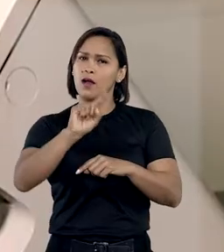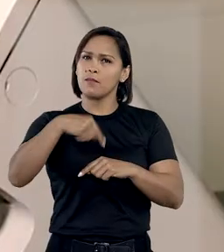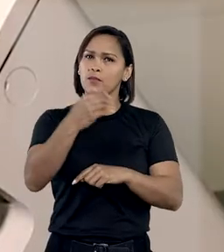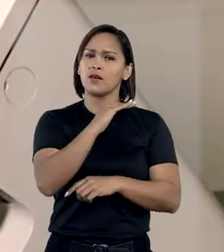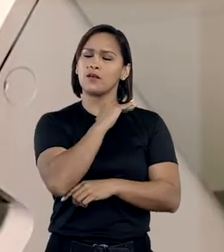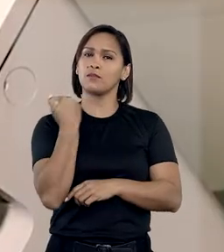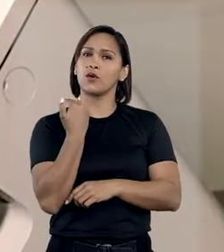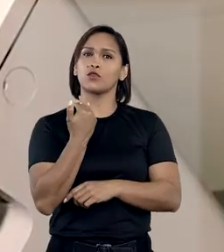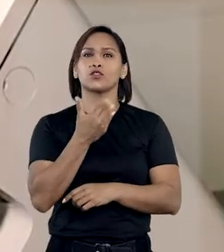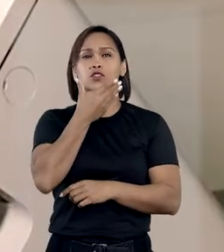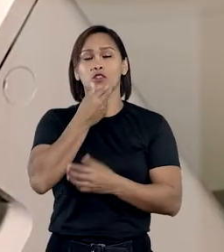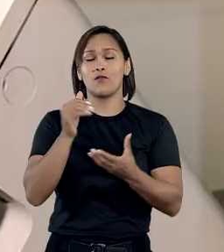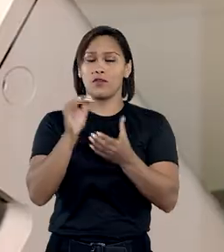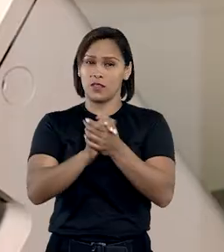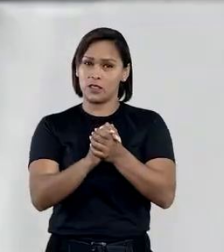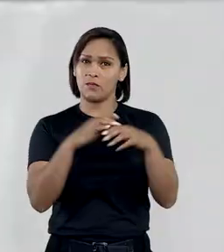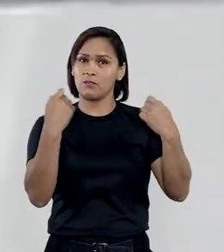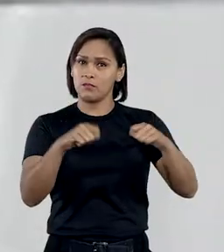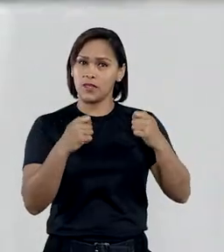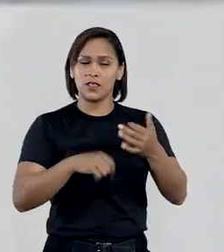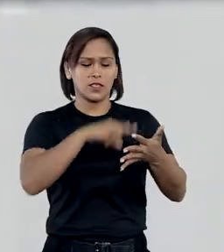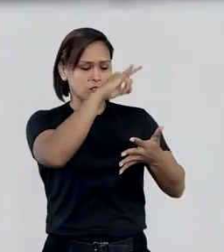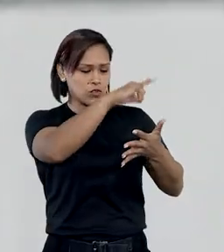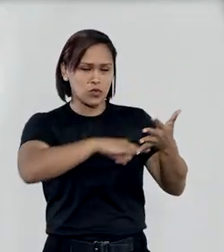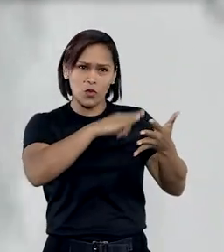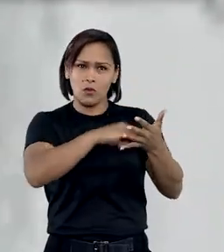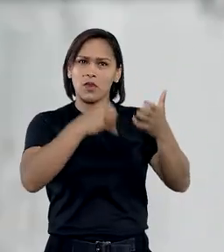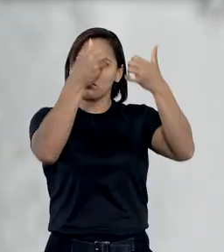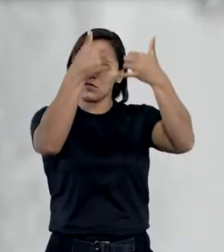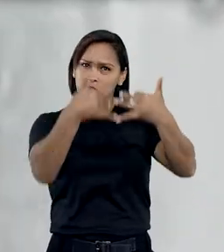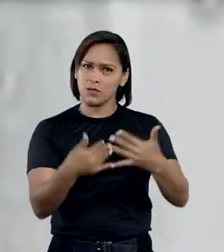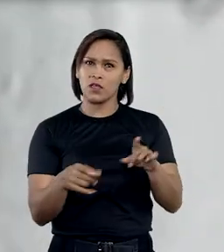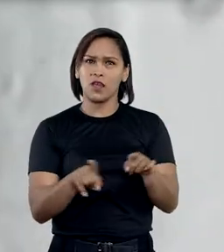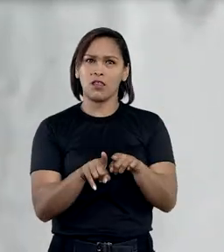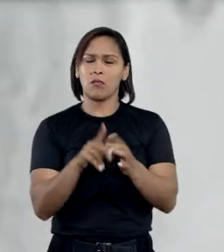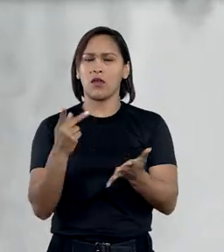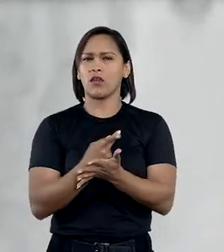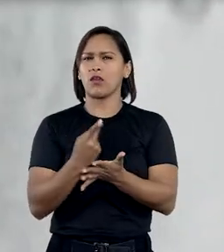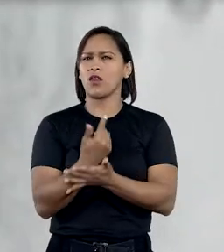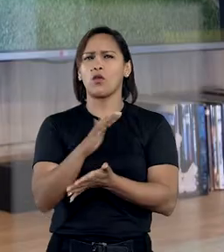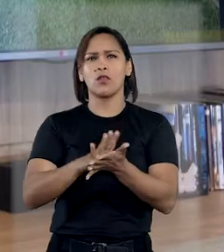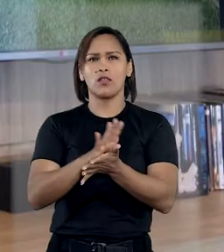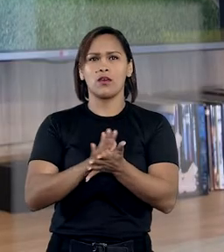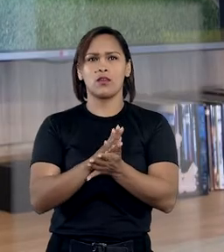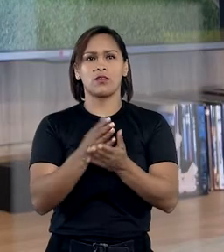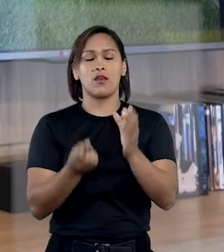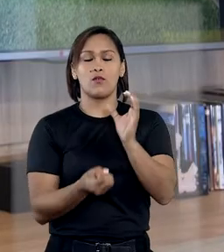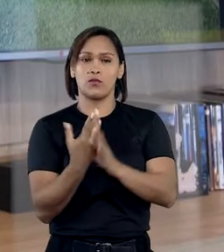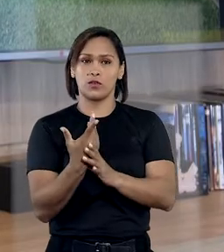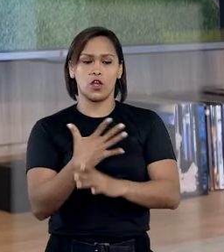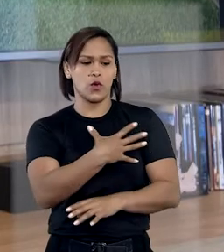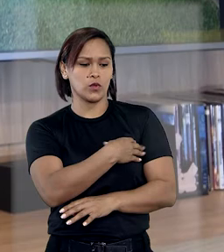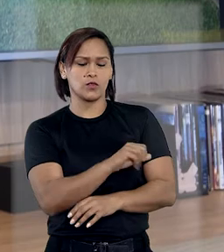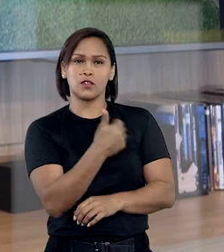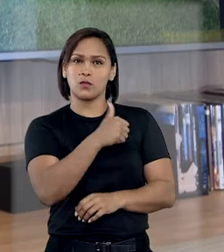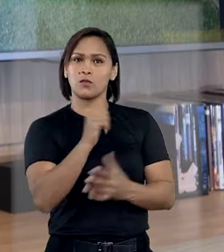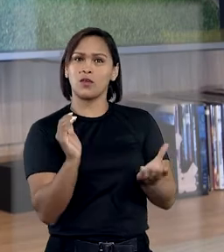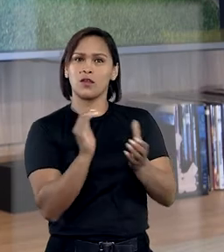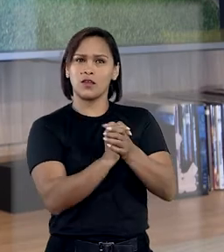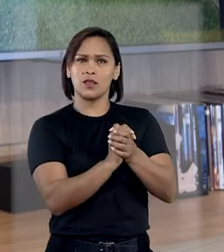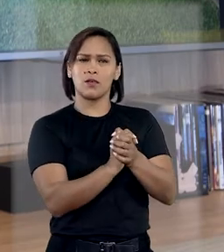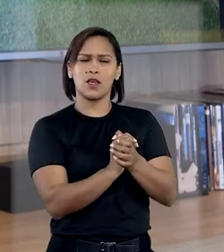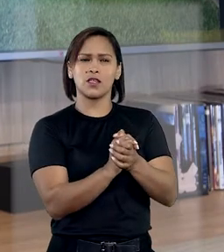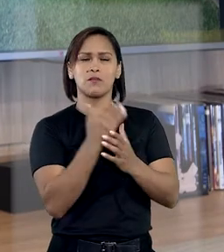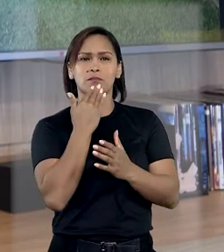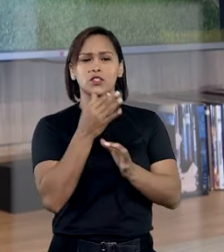realizado após a morte do cônjuge, depende de consentimento expresso e inequívoco. Na origem do caso, os filhos do primeiro